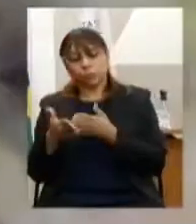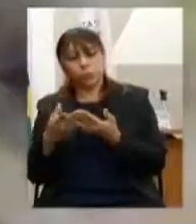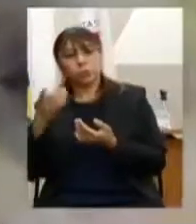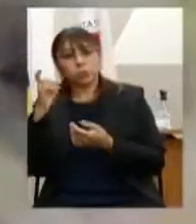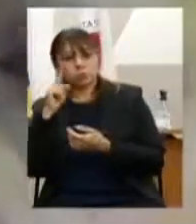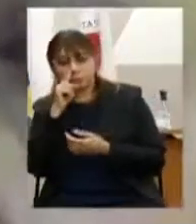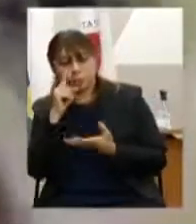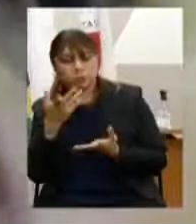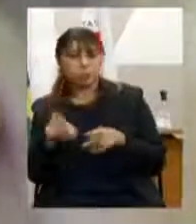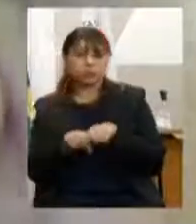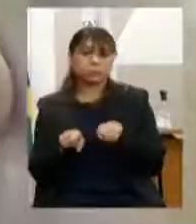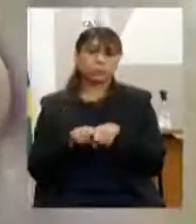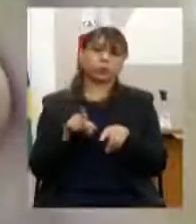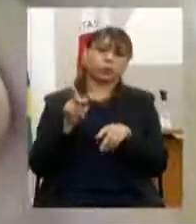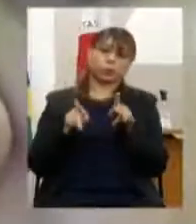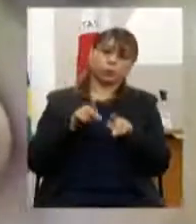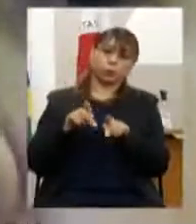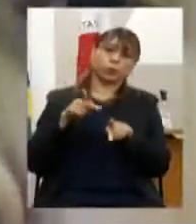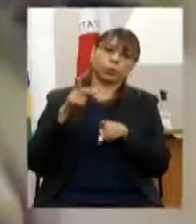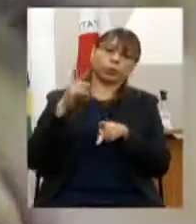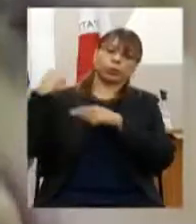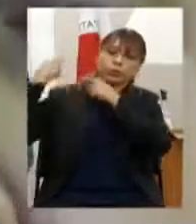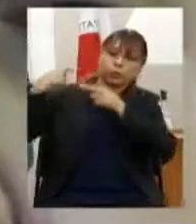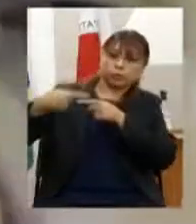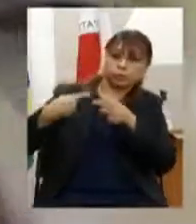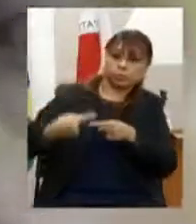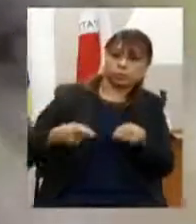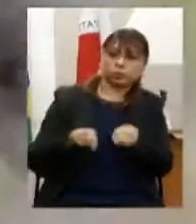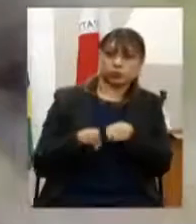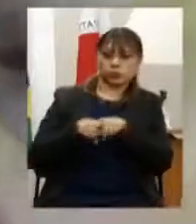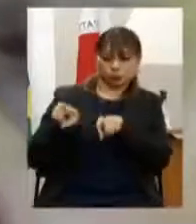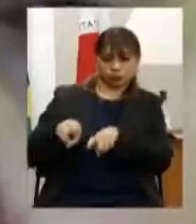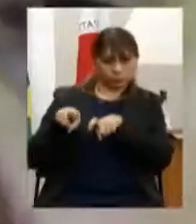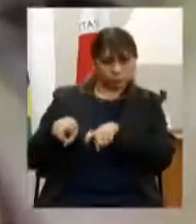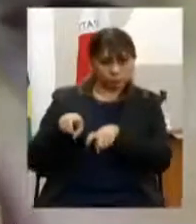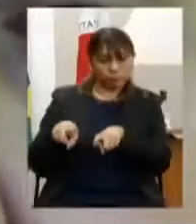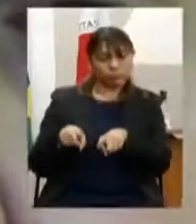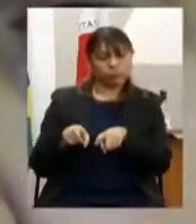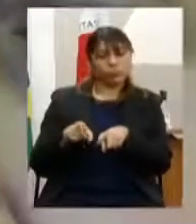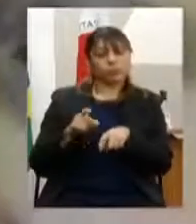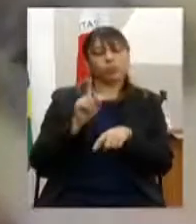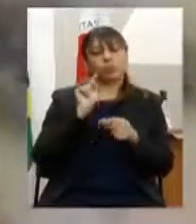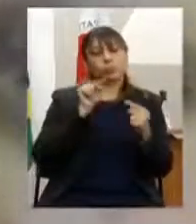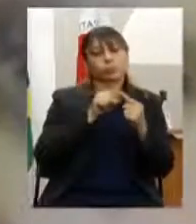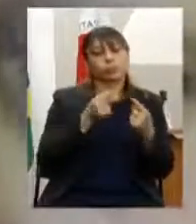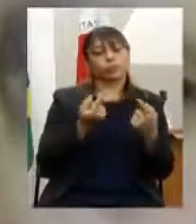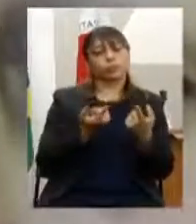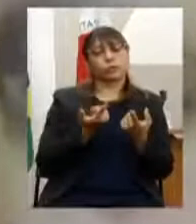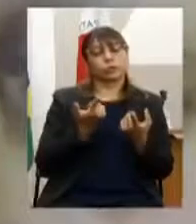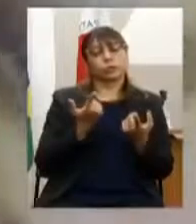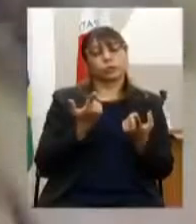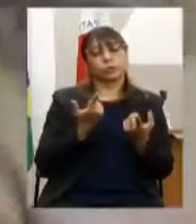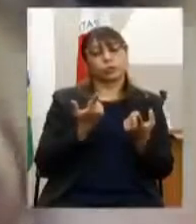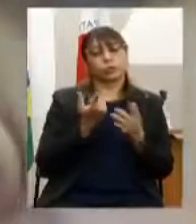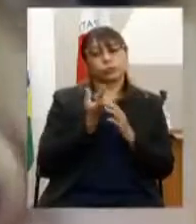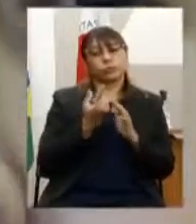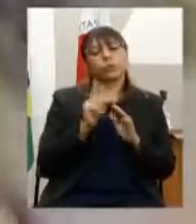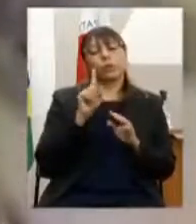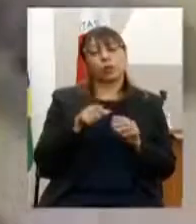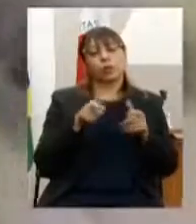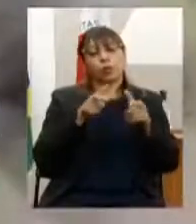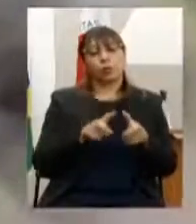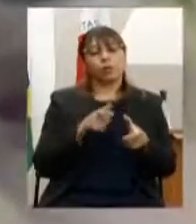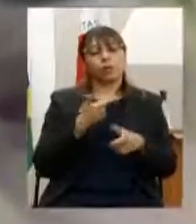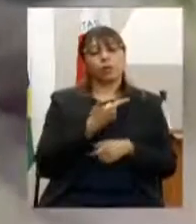tradicionais e população rural. A meta física da ação passaria de uma para 200 unidades habitacionais